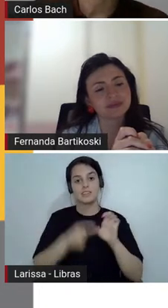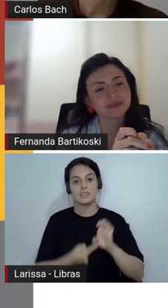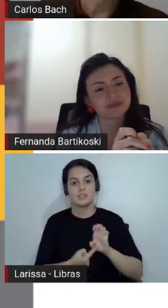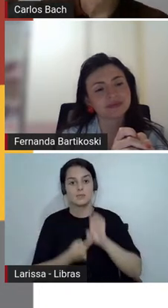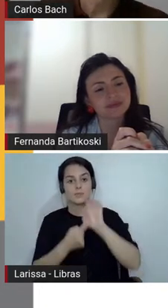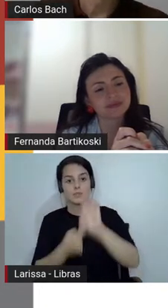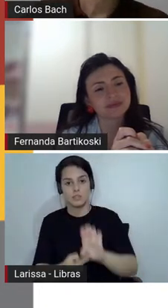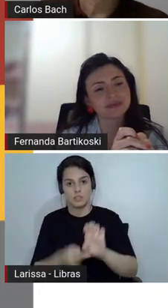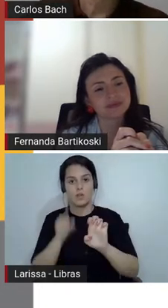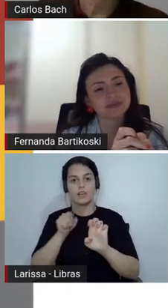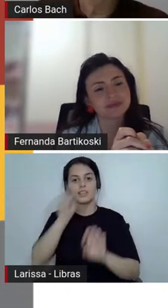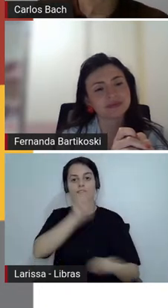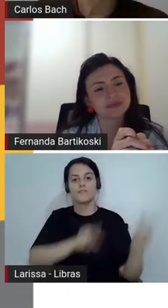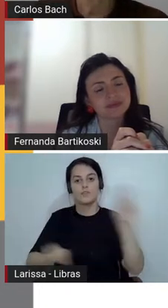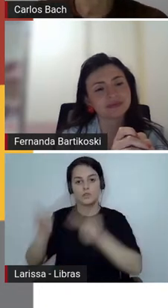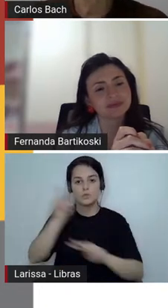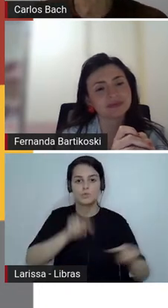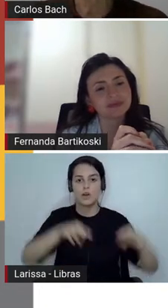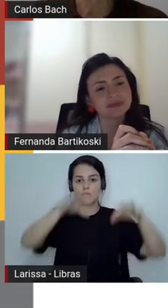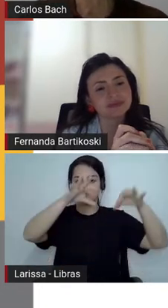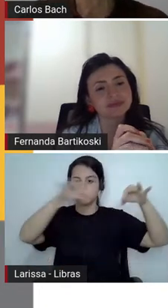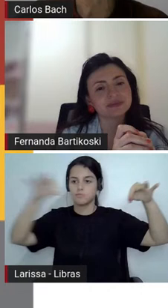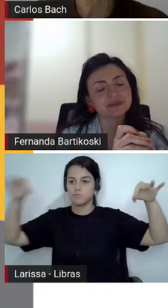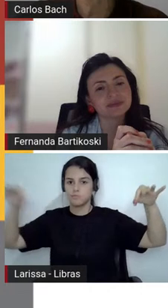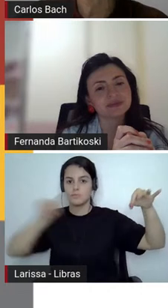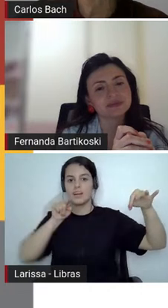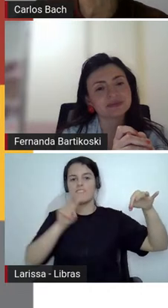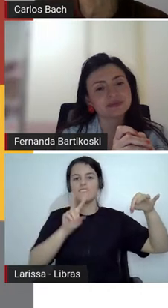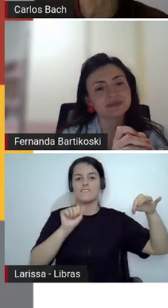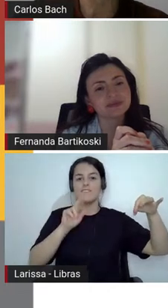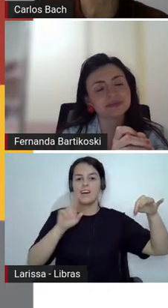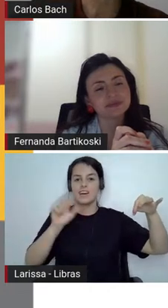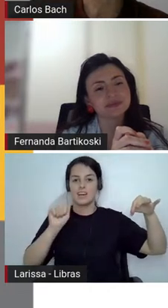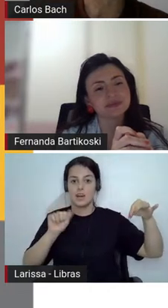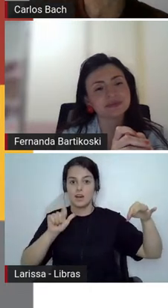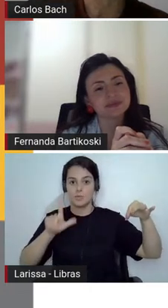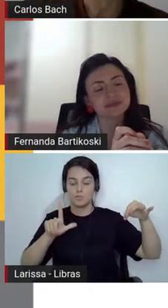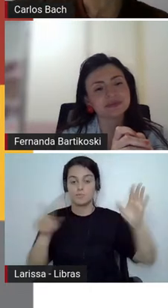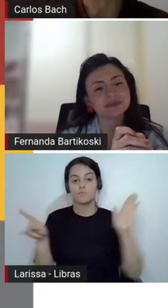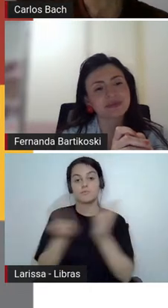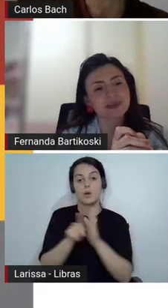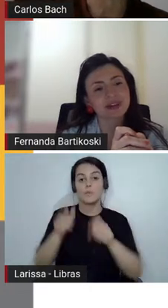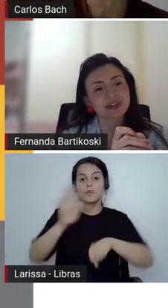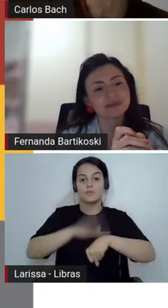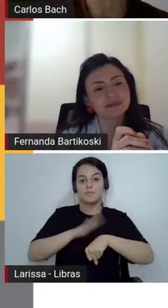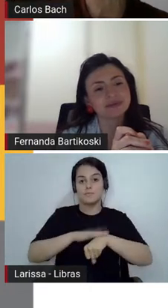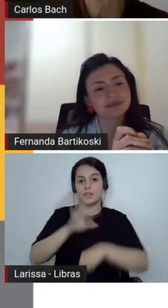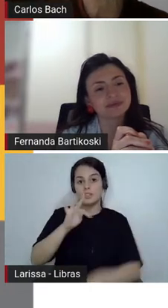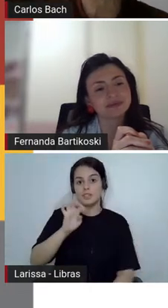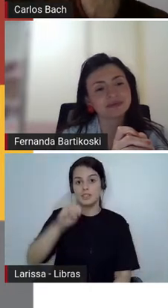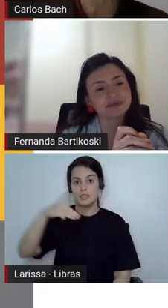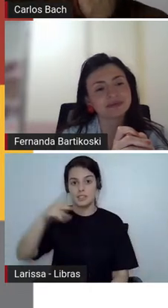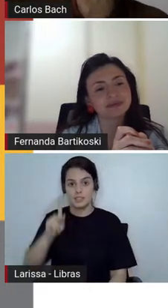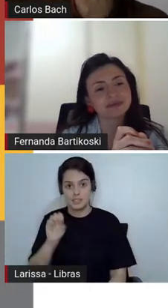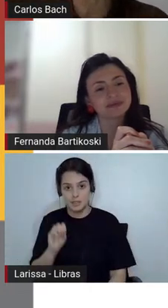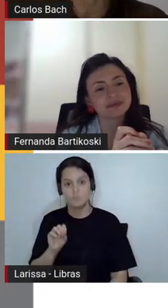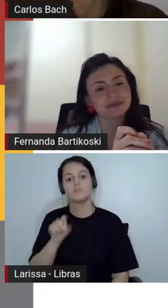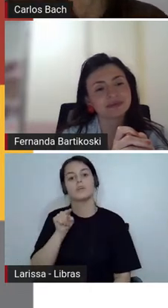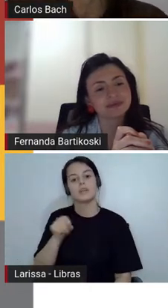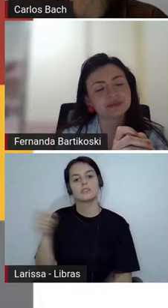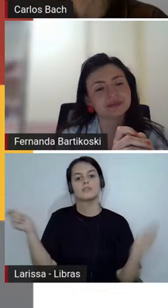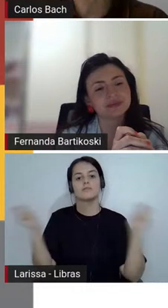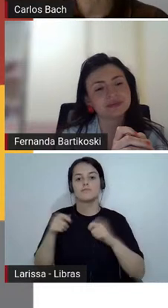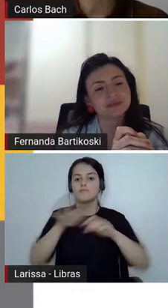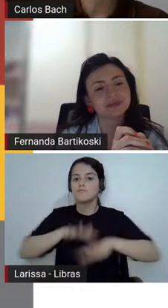da turma tal para tanto cada aluno vai tirar uma foto então com seu celular retratar o momento do cotidiano deles ou do